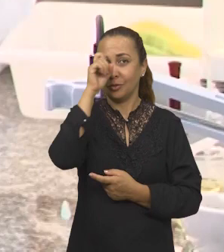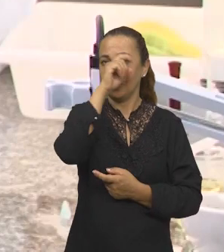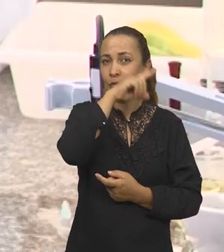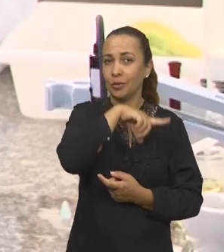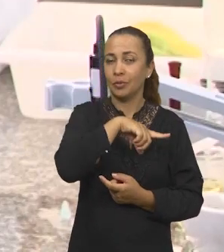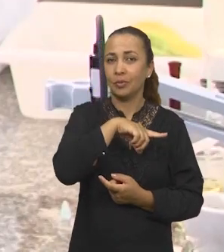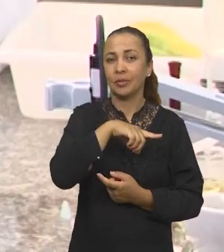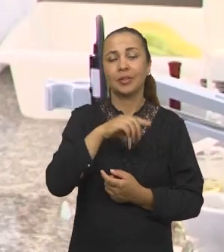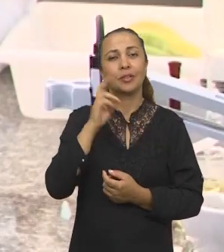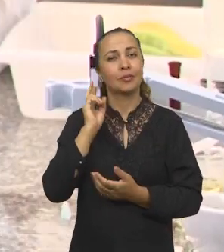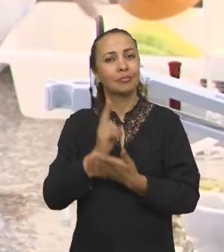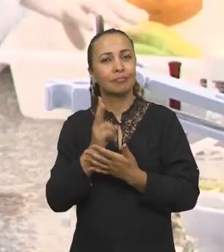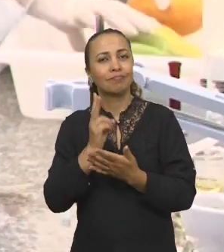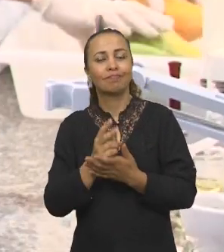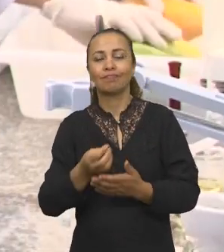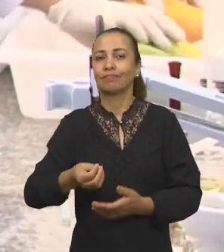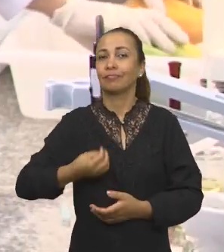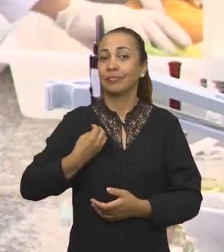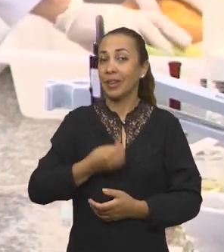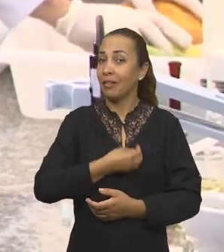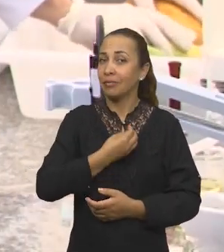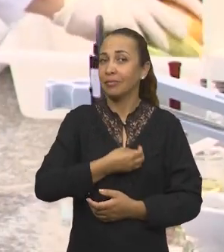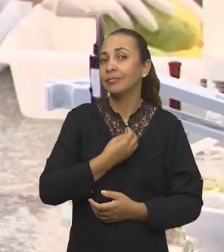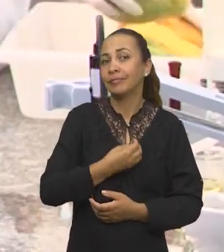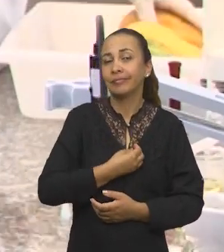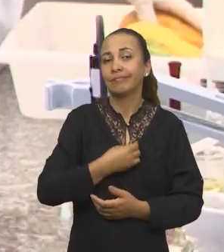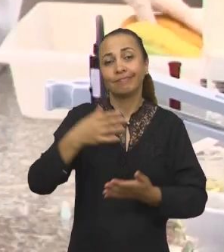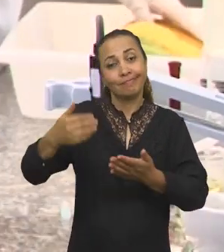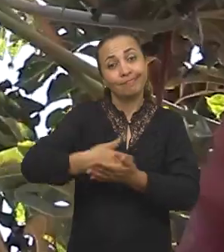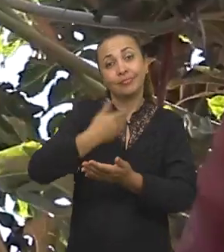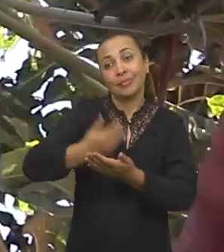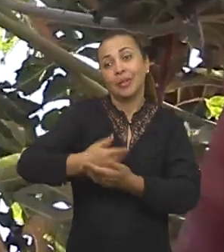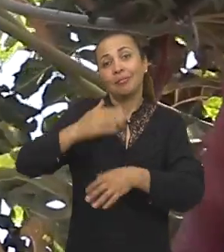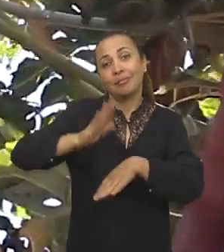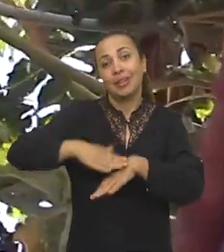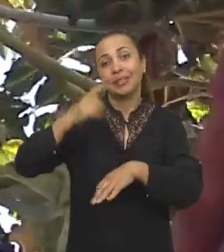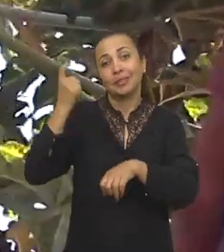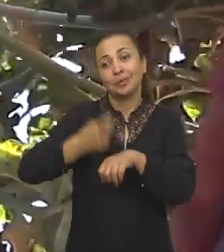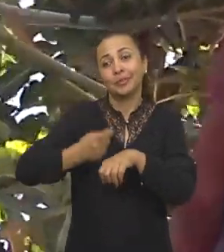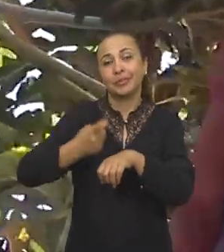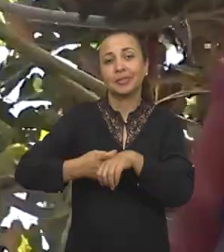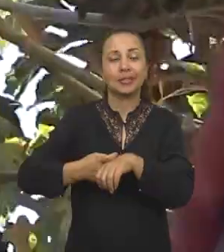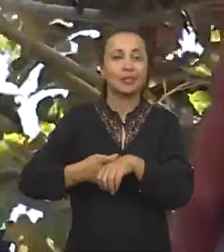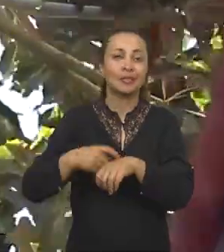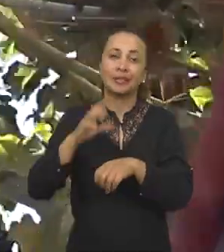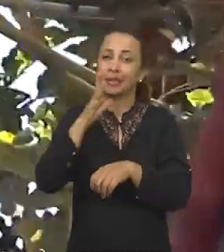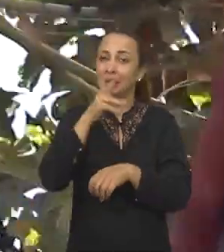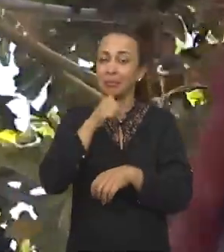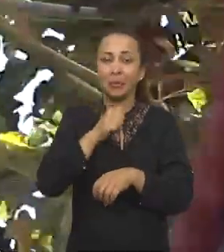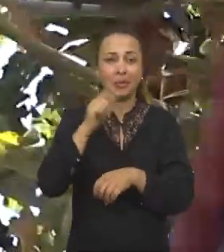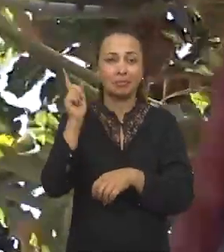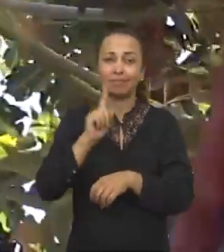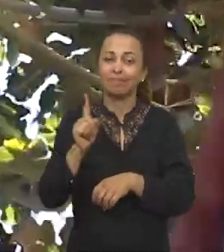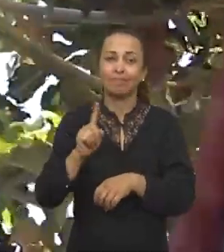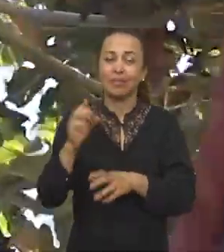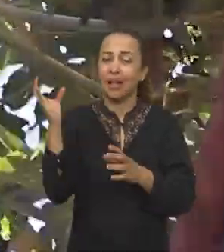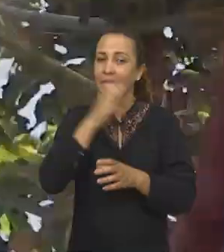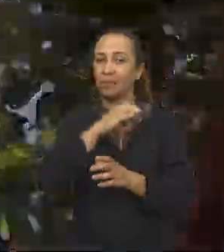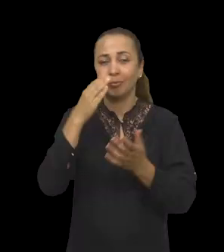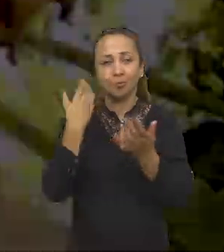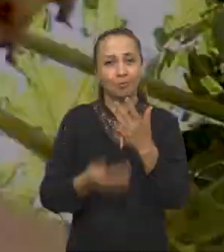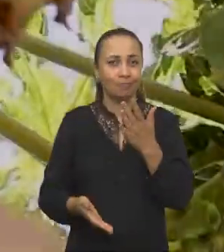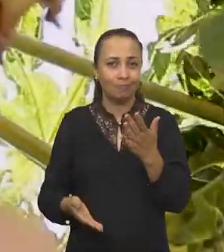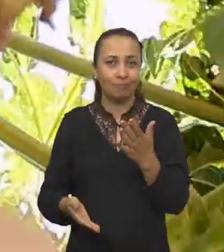dificuldade de manter a vida útil dele por mais tempo para que ele possa ser comercializado tanto